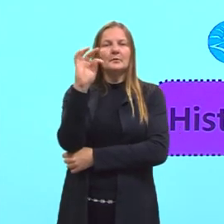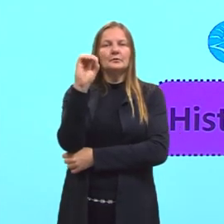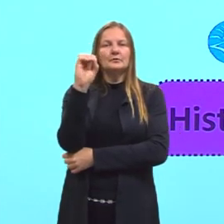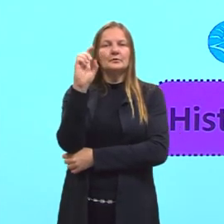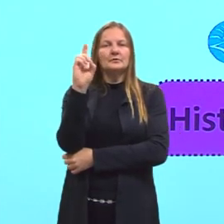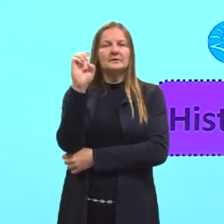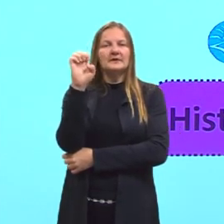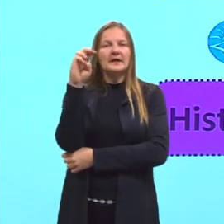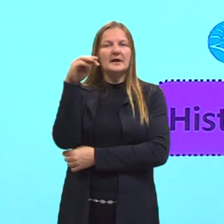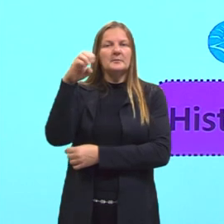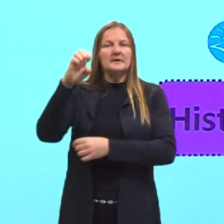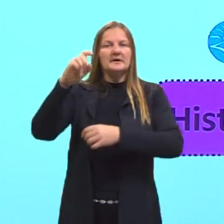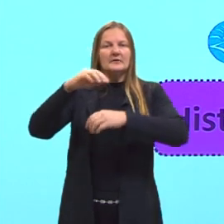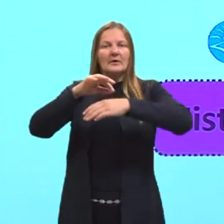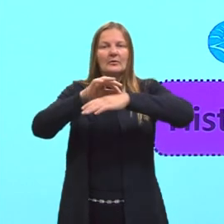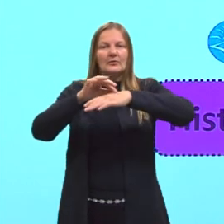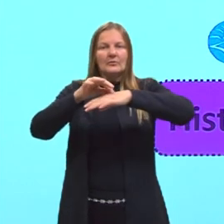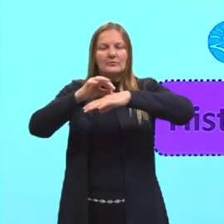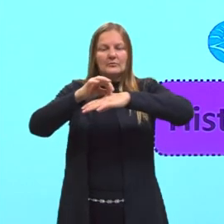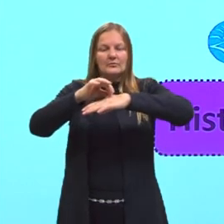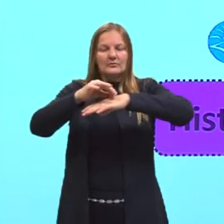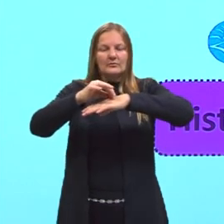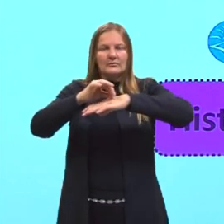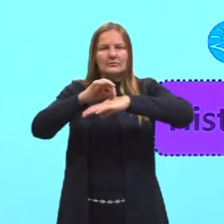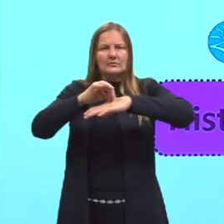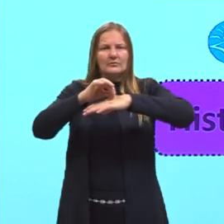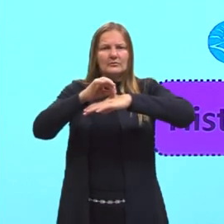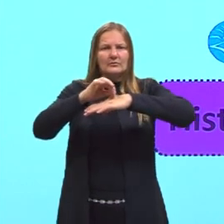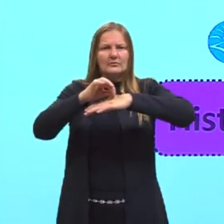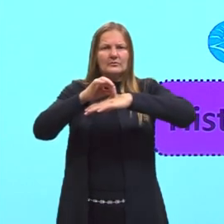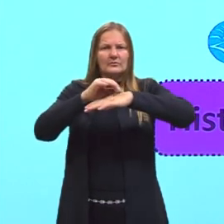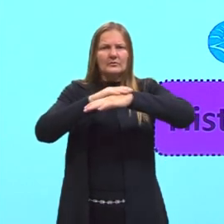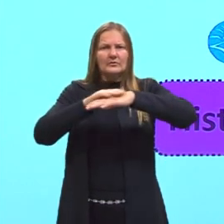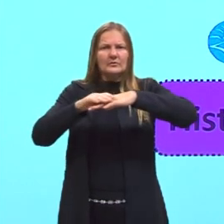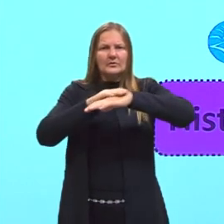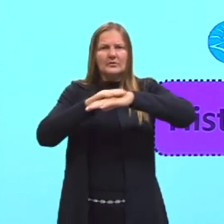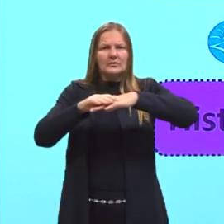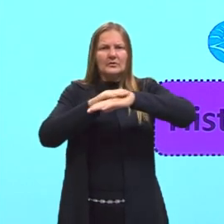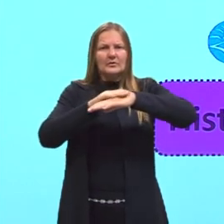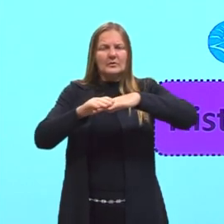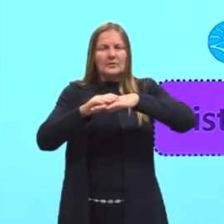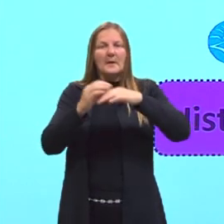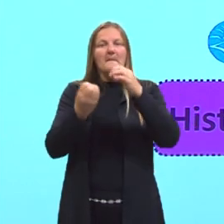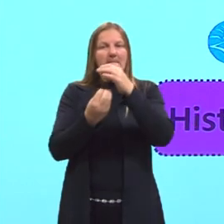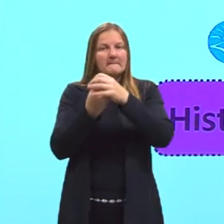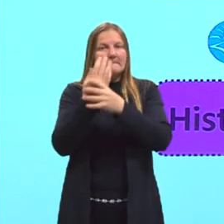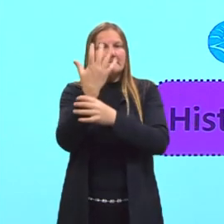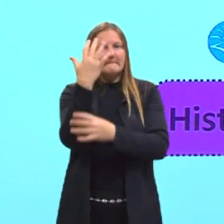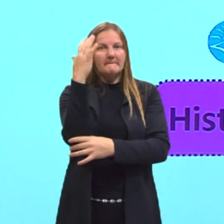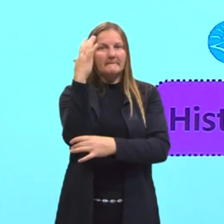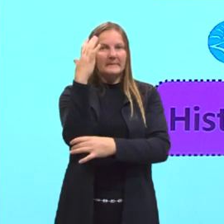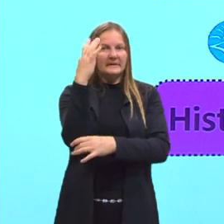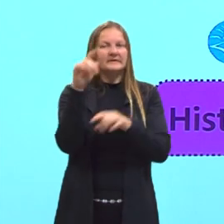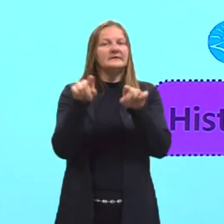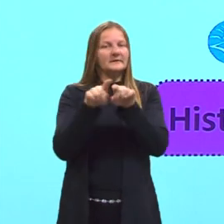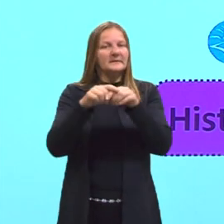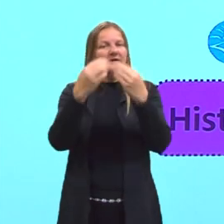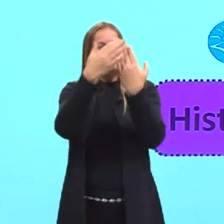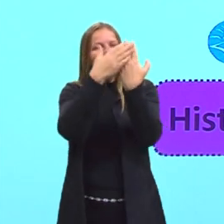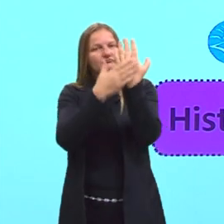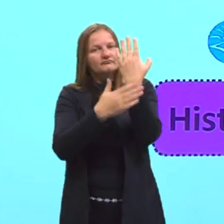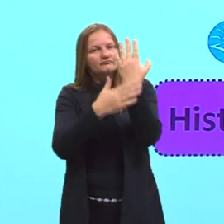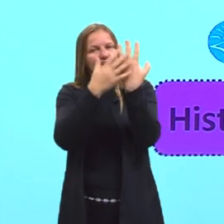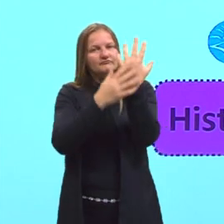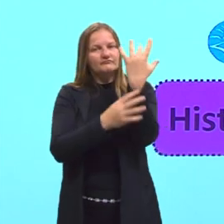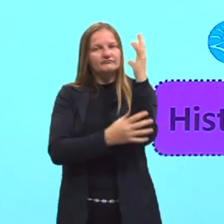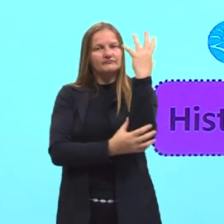a epiderme, que é um tecido de revestimento da planta. E depois vai servir